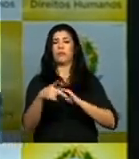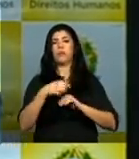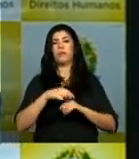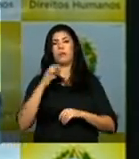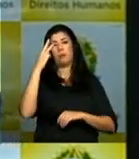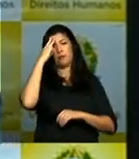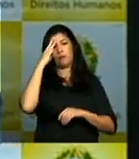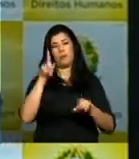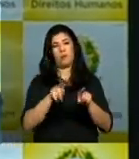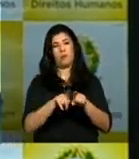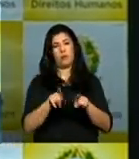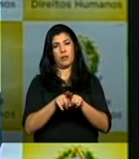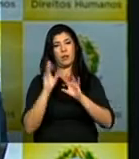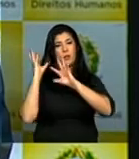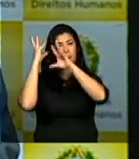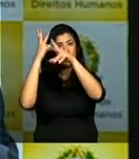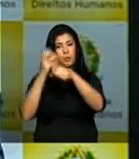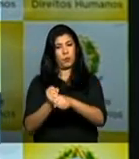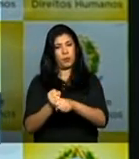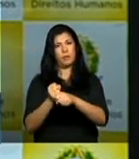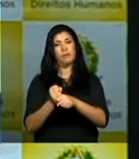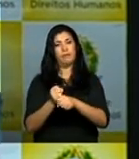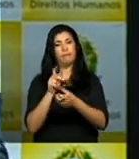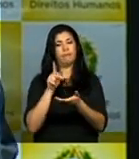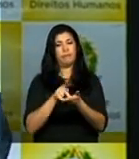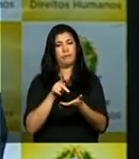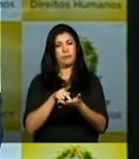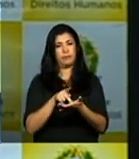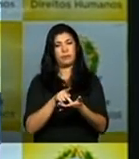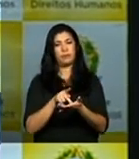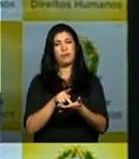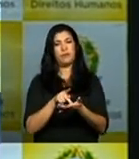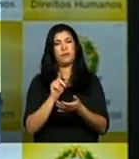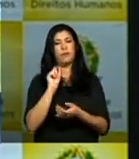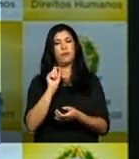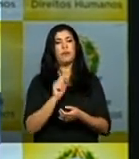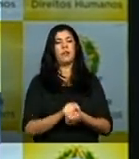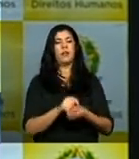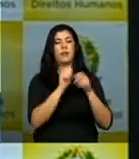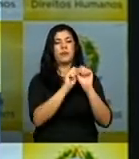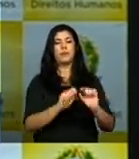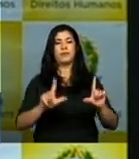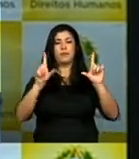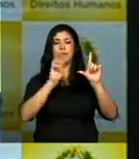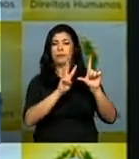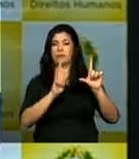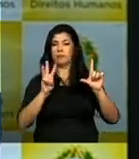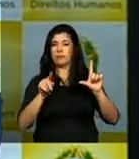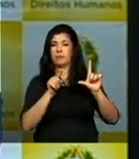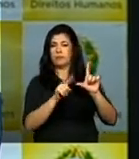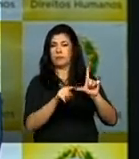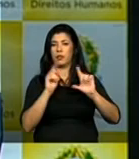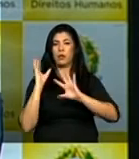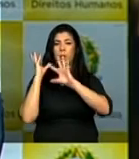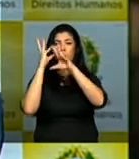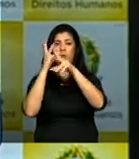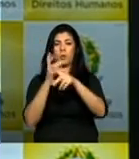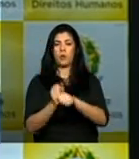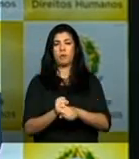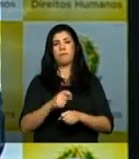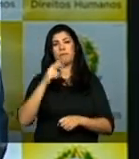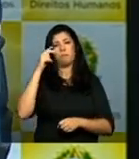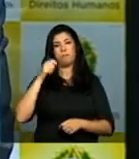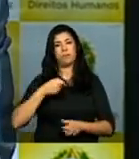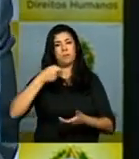e à verdade. o portal da memória da ditadura que está sendo inaugurado hoje é resultado de um